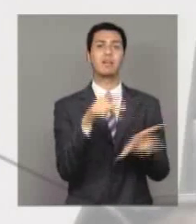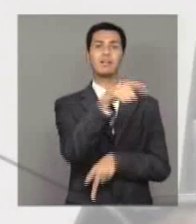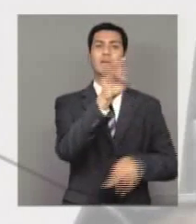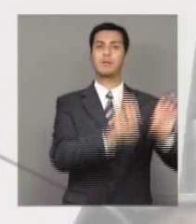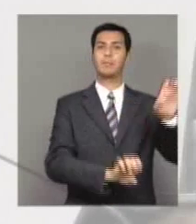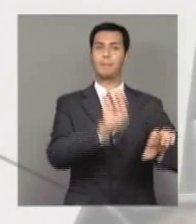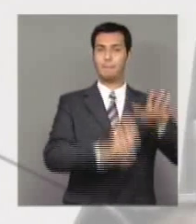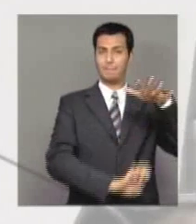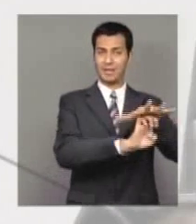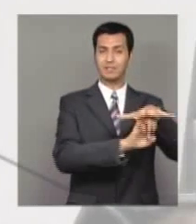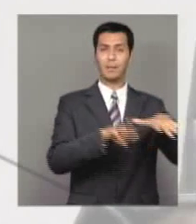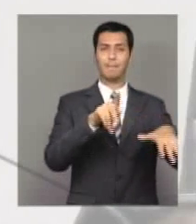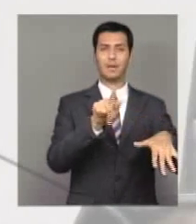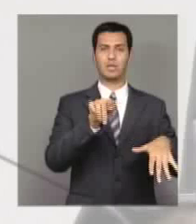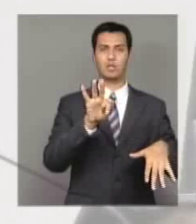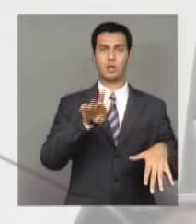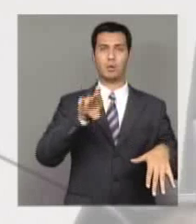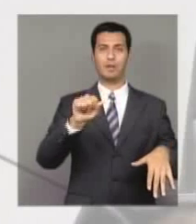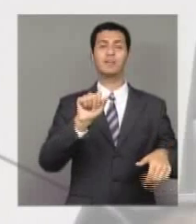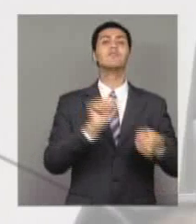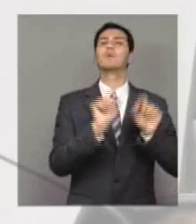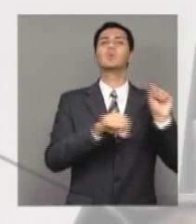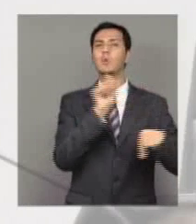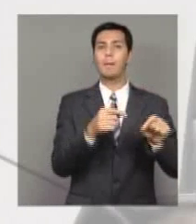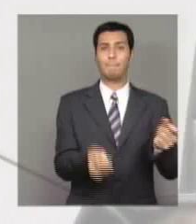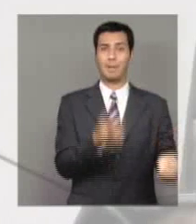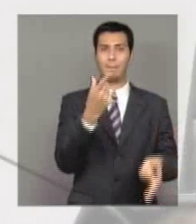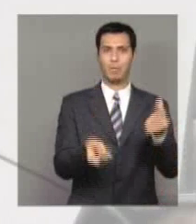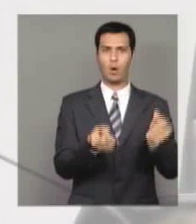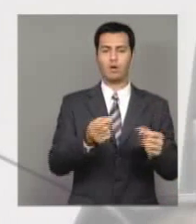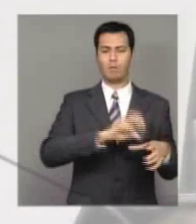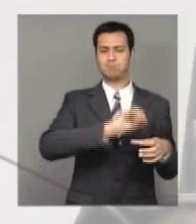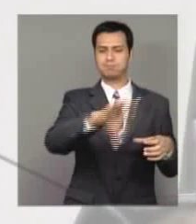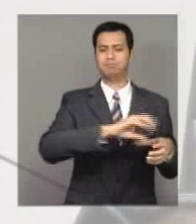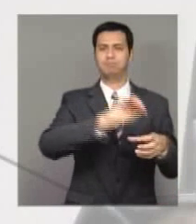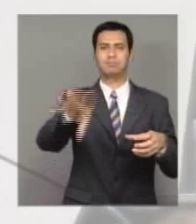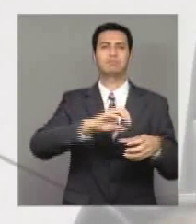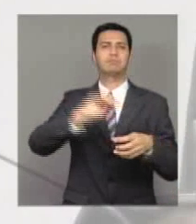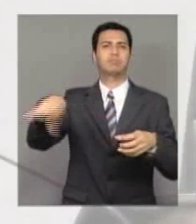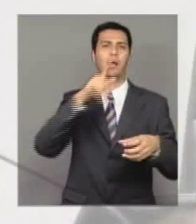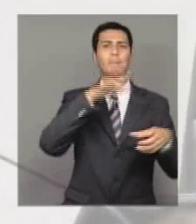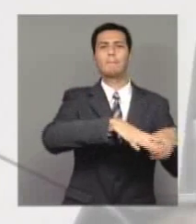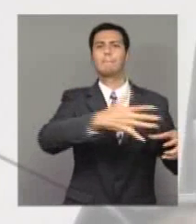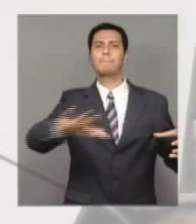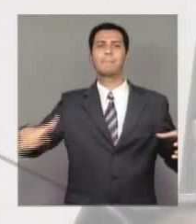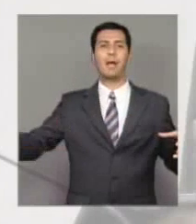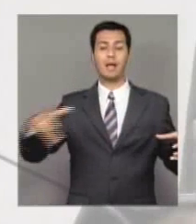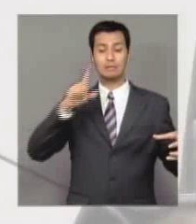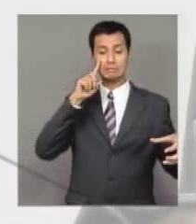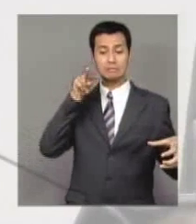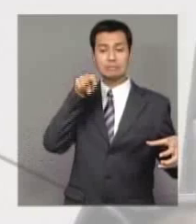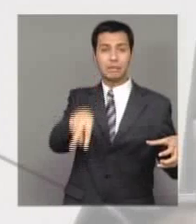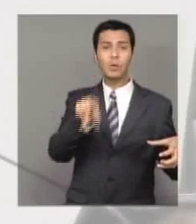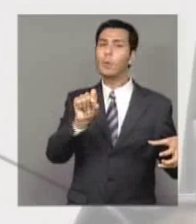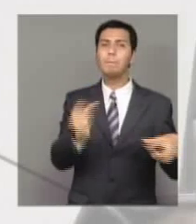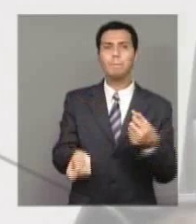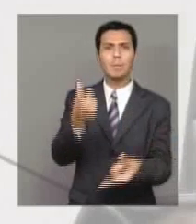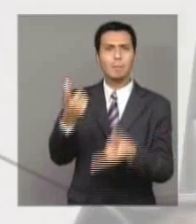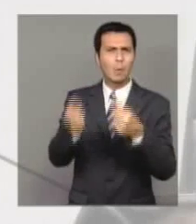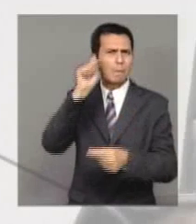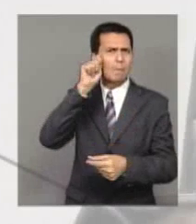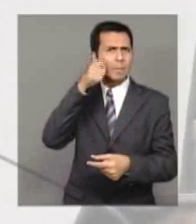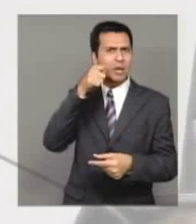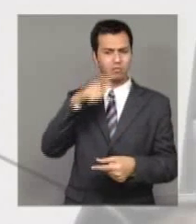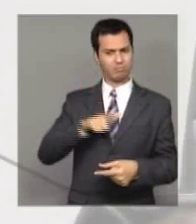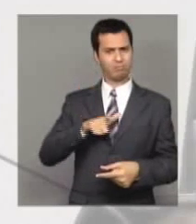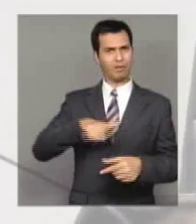Essa pipoca é jogada no mar para ver-se a vazamento de óleo. Se a pipoca fica escura, tem óleo